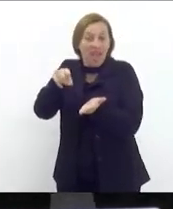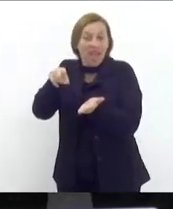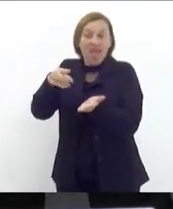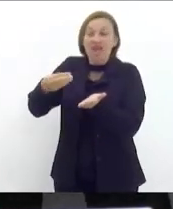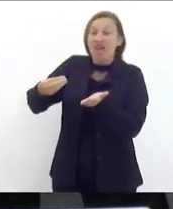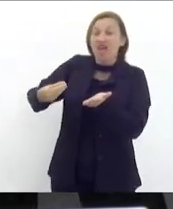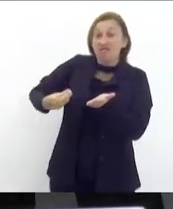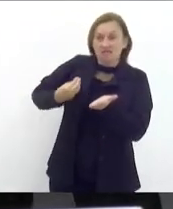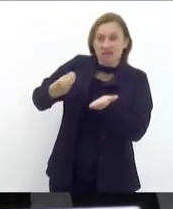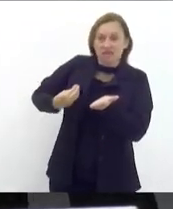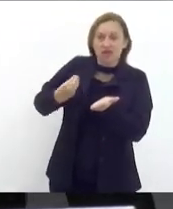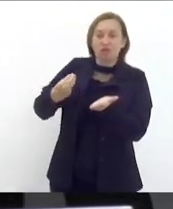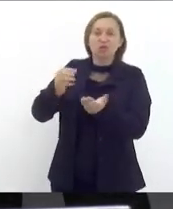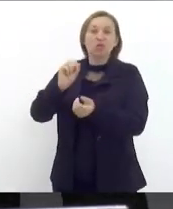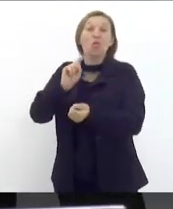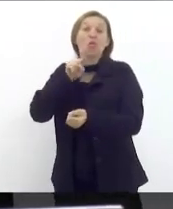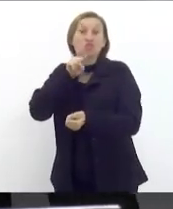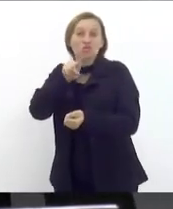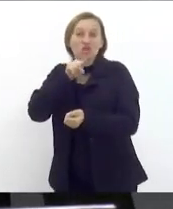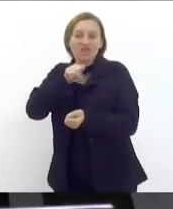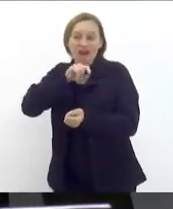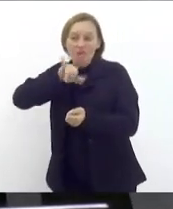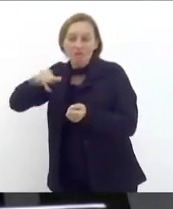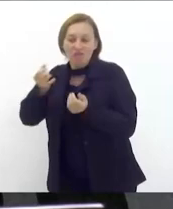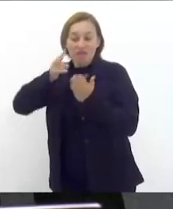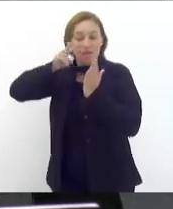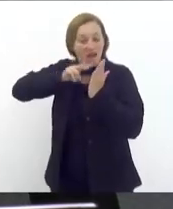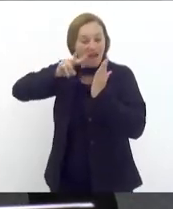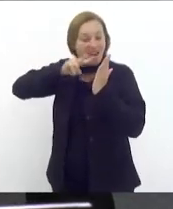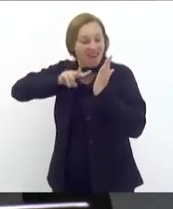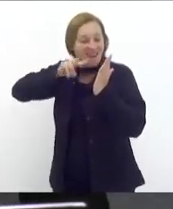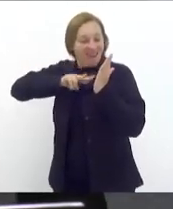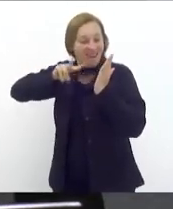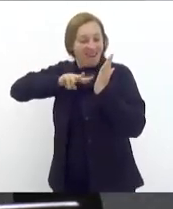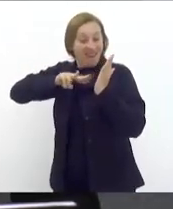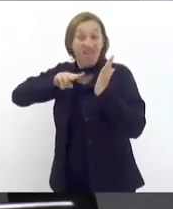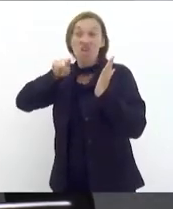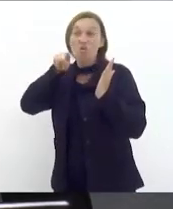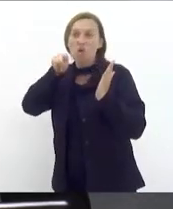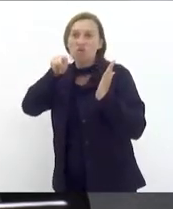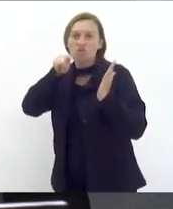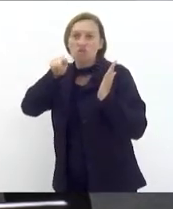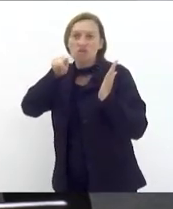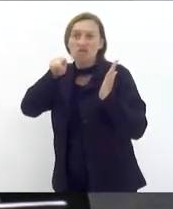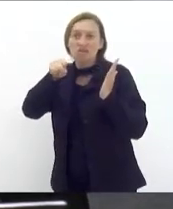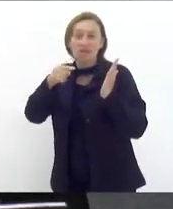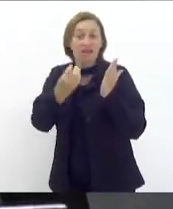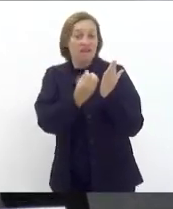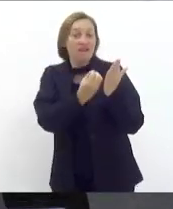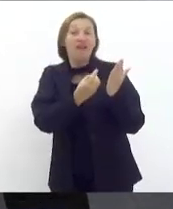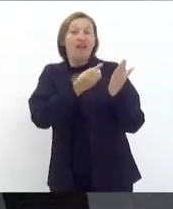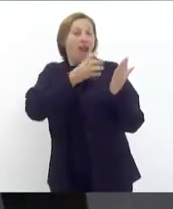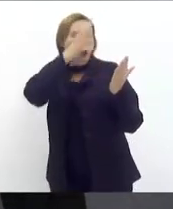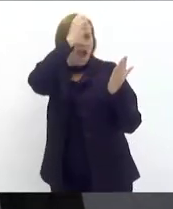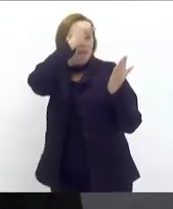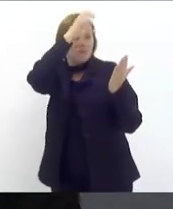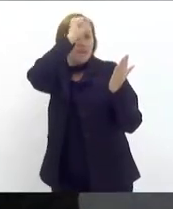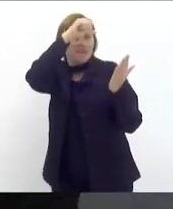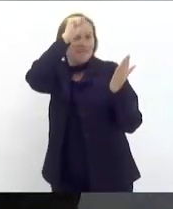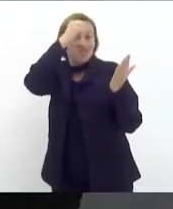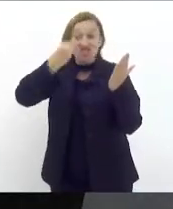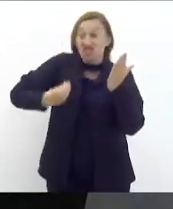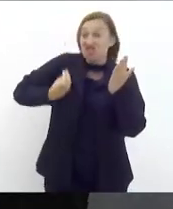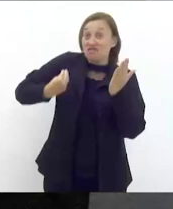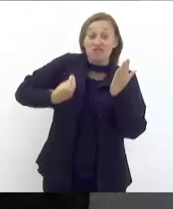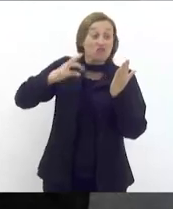e mais do que lida quando vi vida então queria aqui sugerir